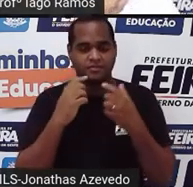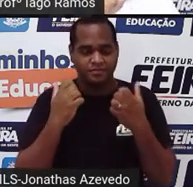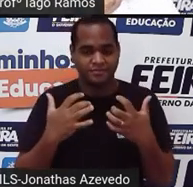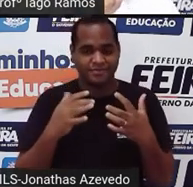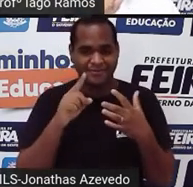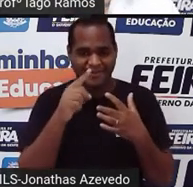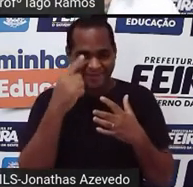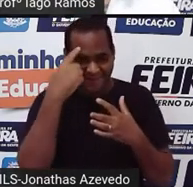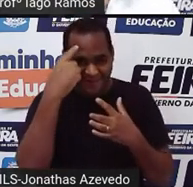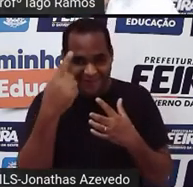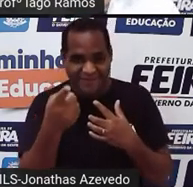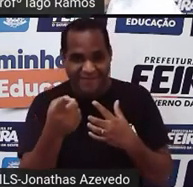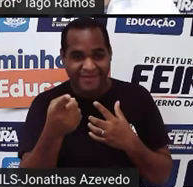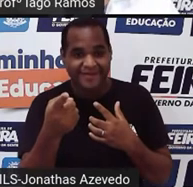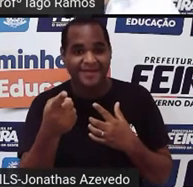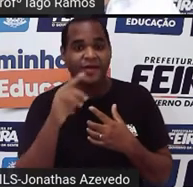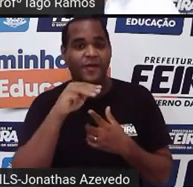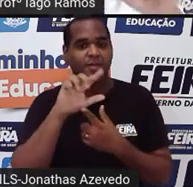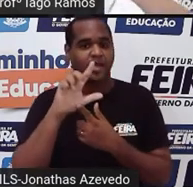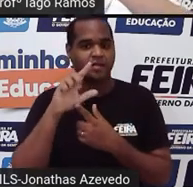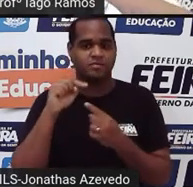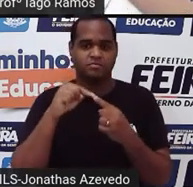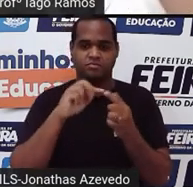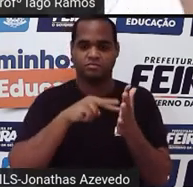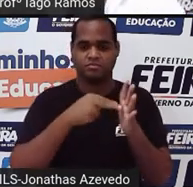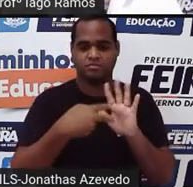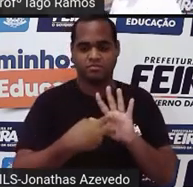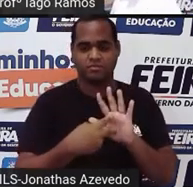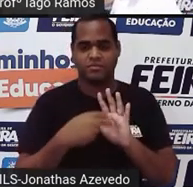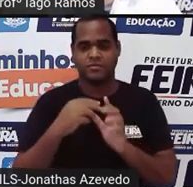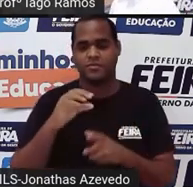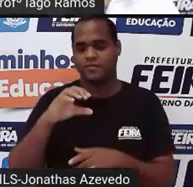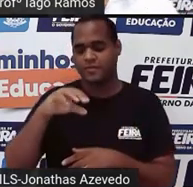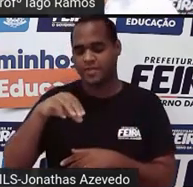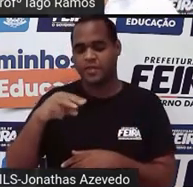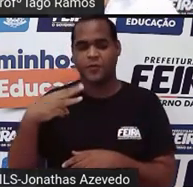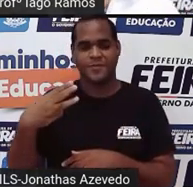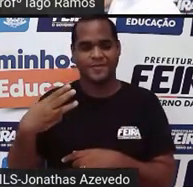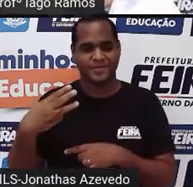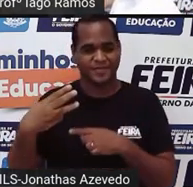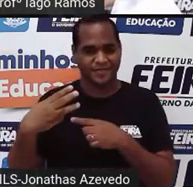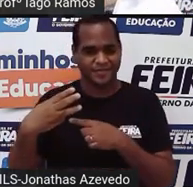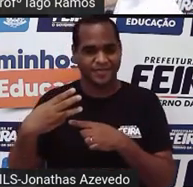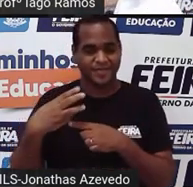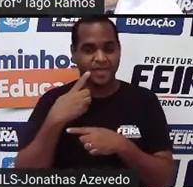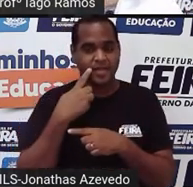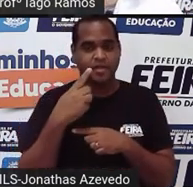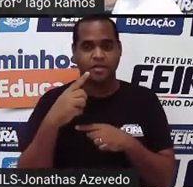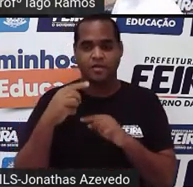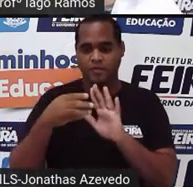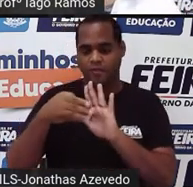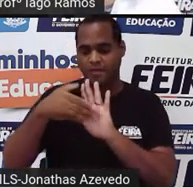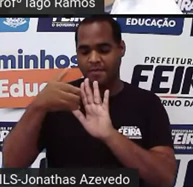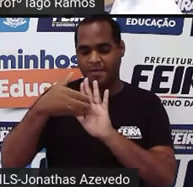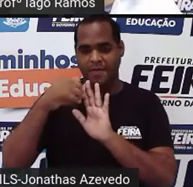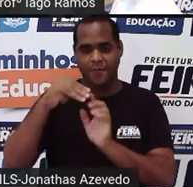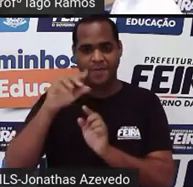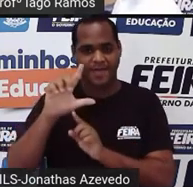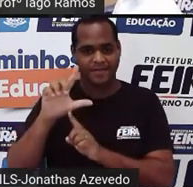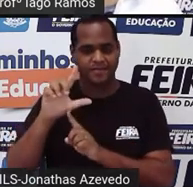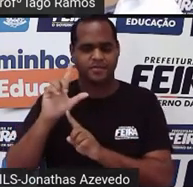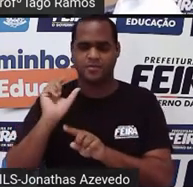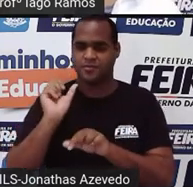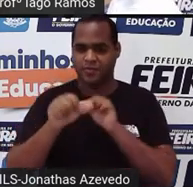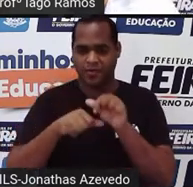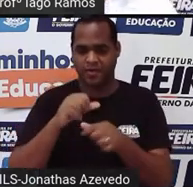relaçãozinha, um ml vale um centímetro cúbico. Então, eu vou ali, tiro um ml e